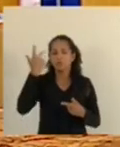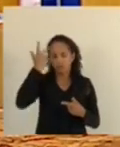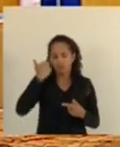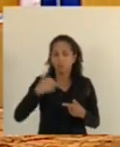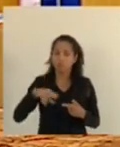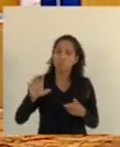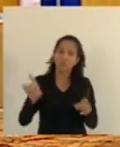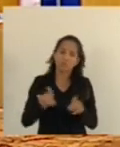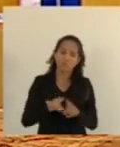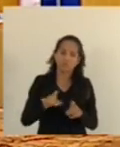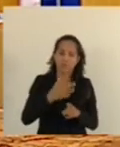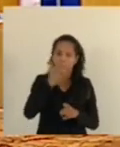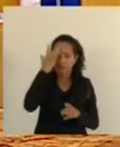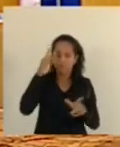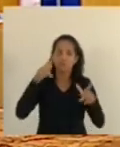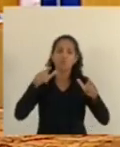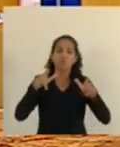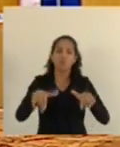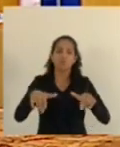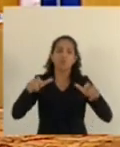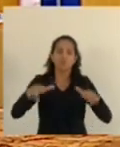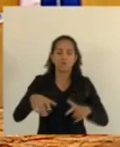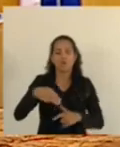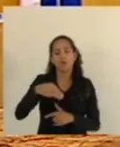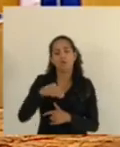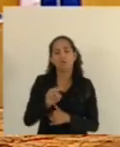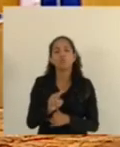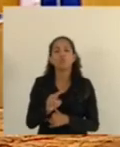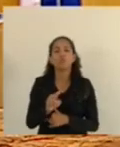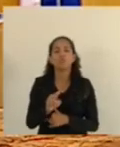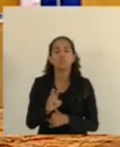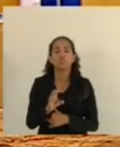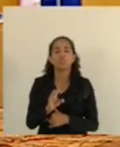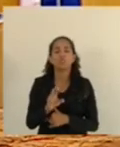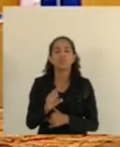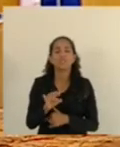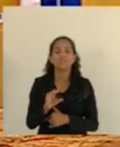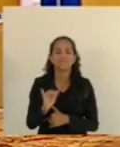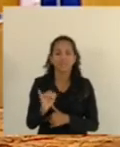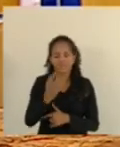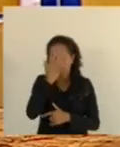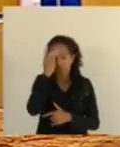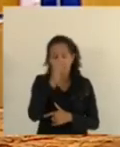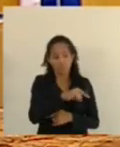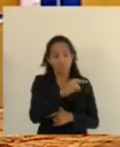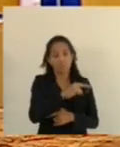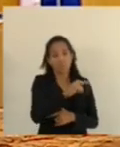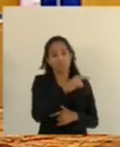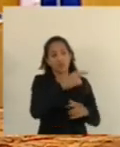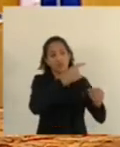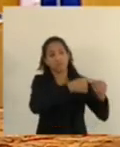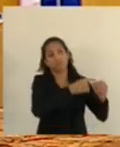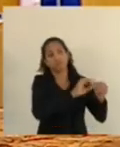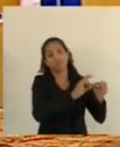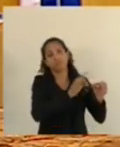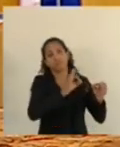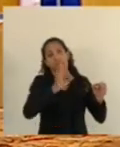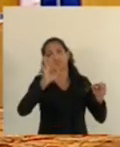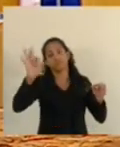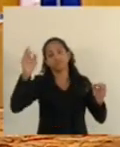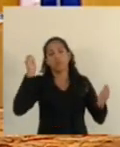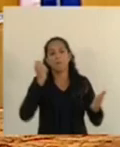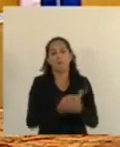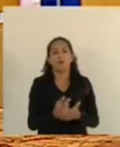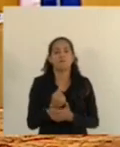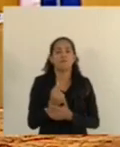por exemplo, no caso de Mucurici, uma morte natural, a família tem que deslocar até Bento Ferreira, aqui em Vitória, concheando do próprio bolso.